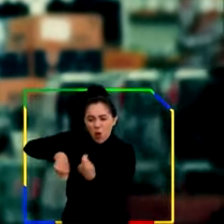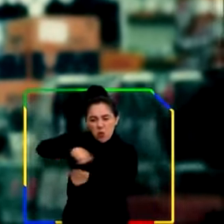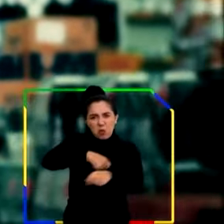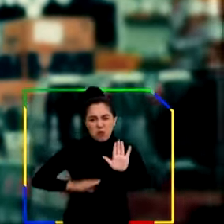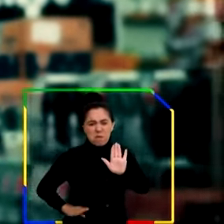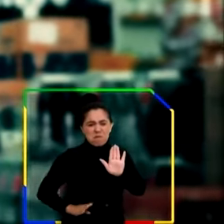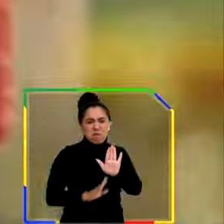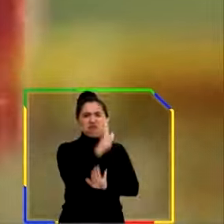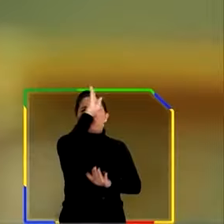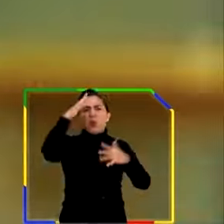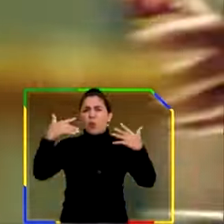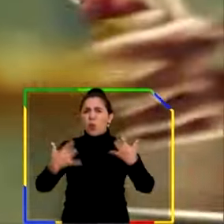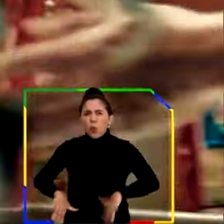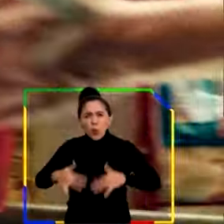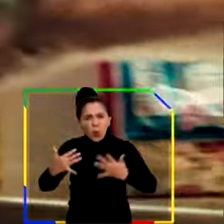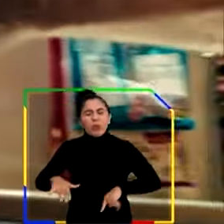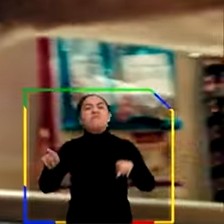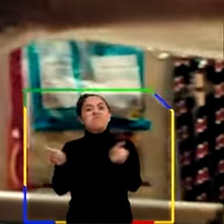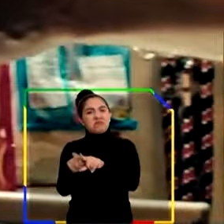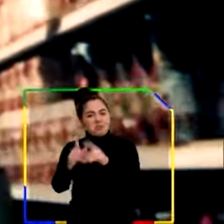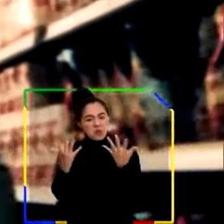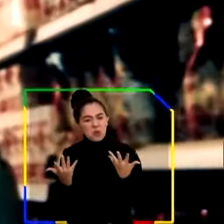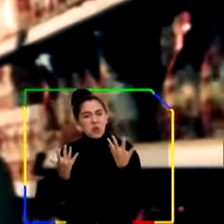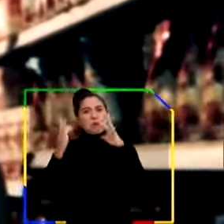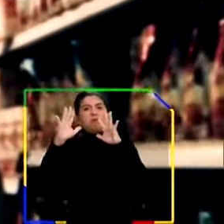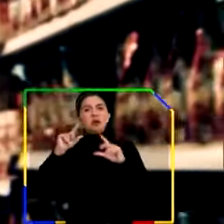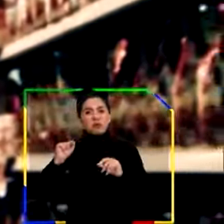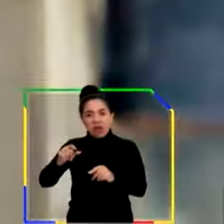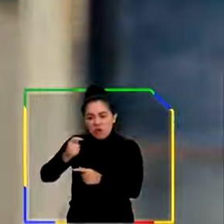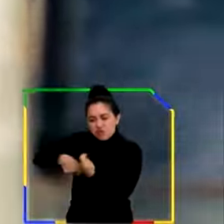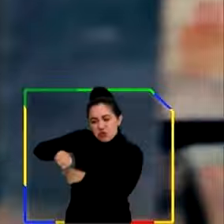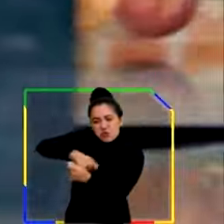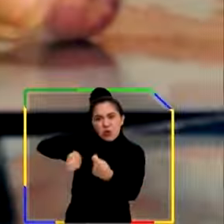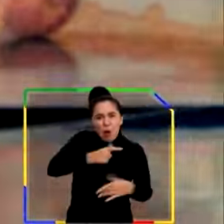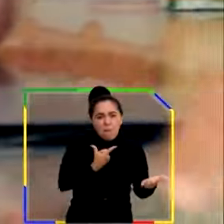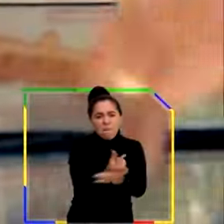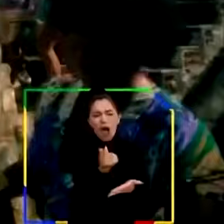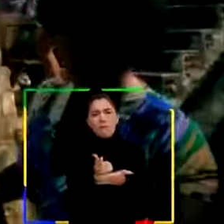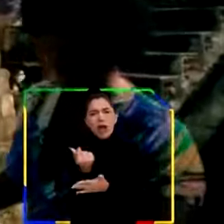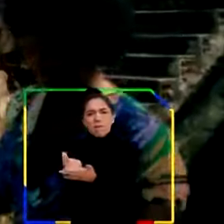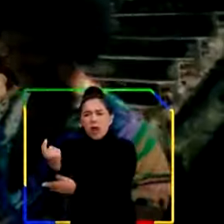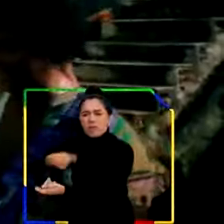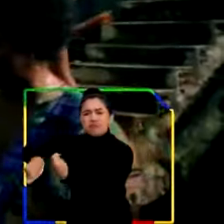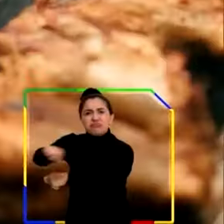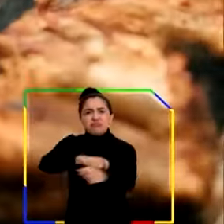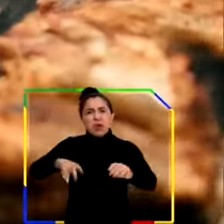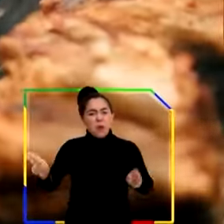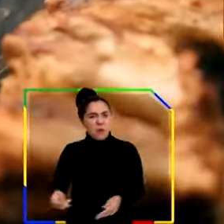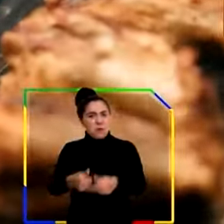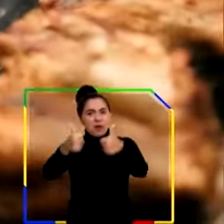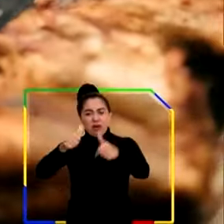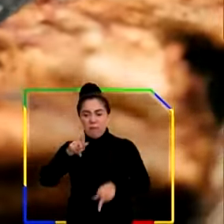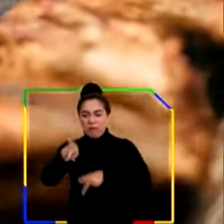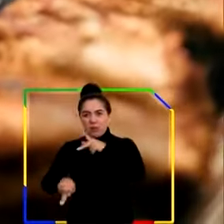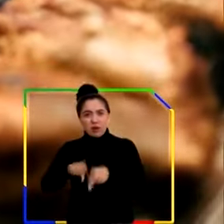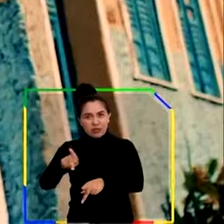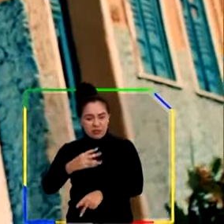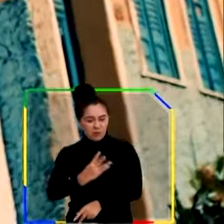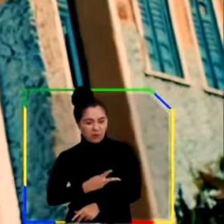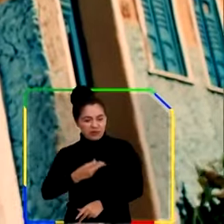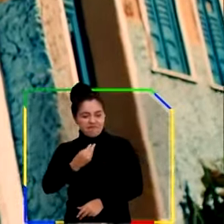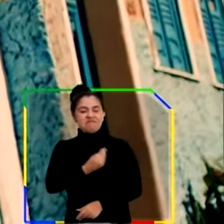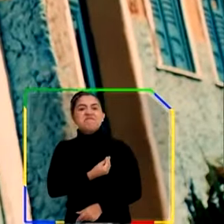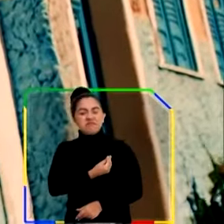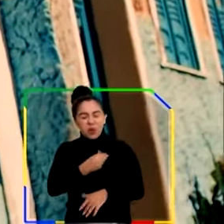crescimento da economia. Por isso, comemoramos o aumento do poder de compra e a melhoria da qualidade de vida da nossa